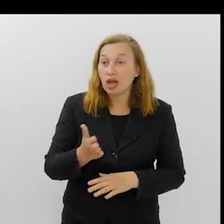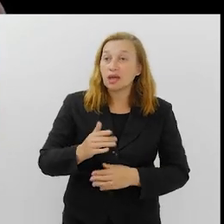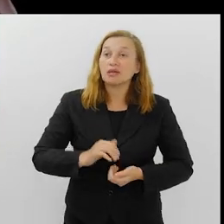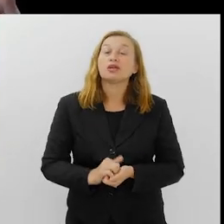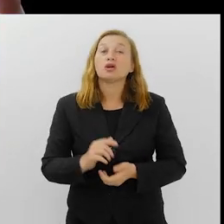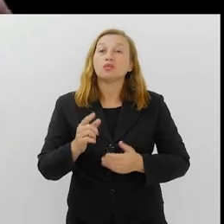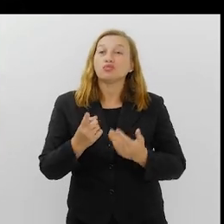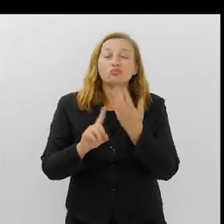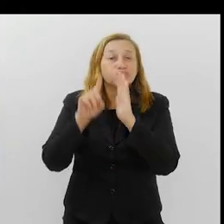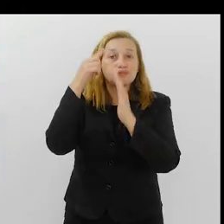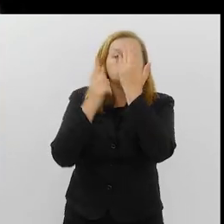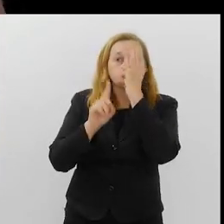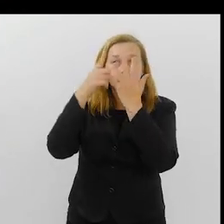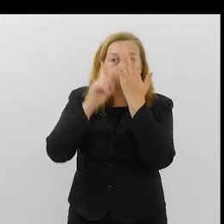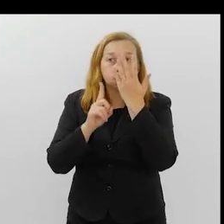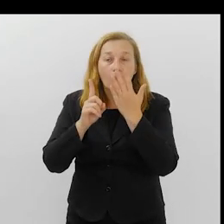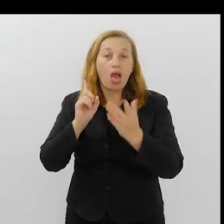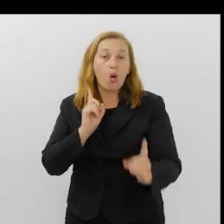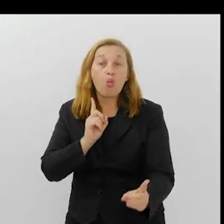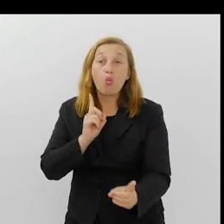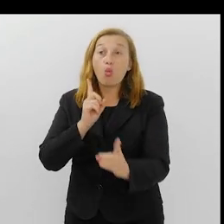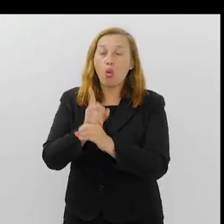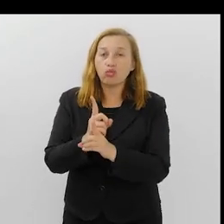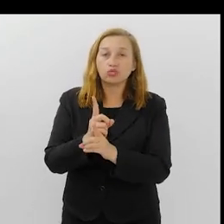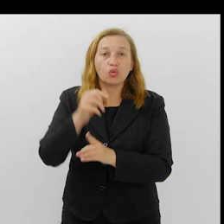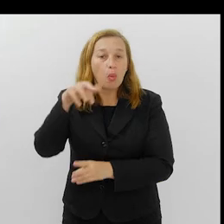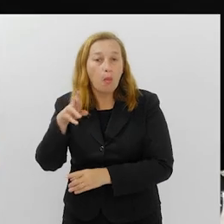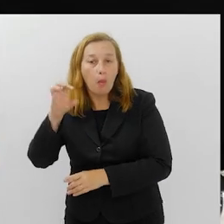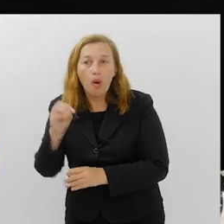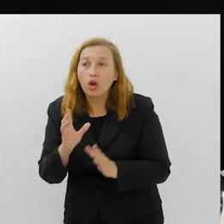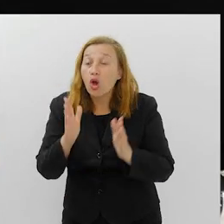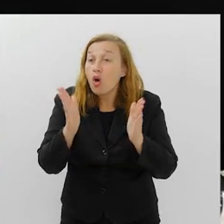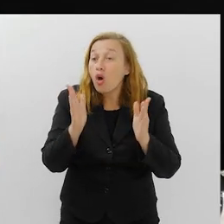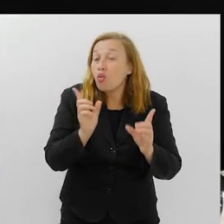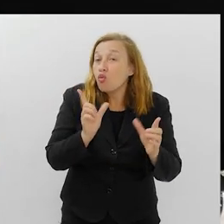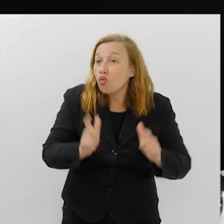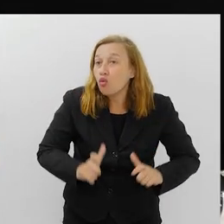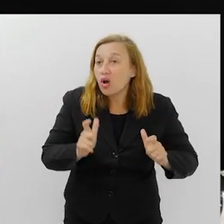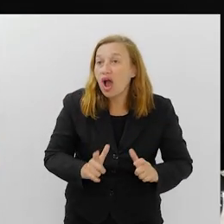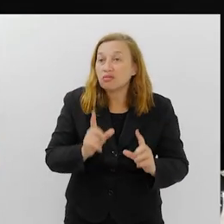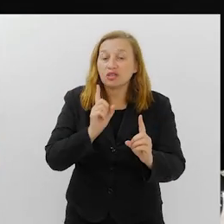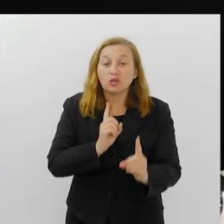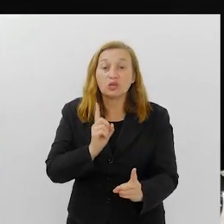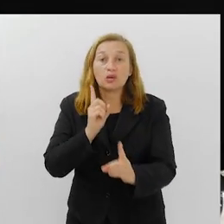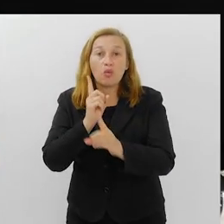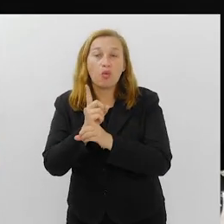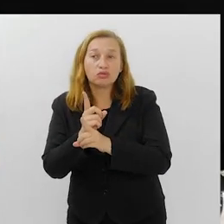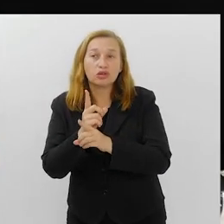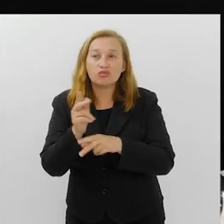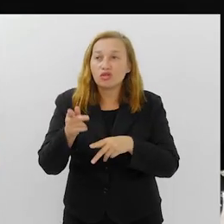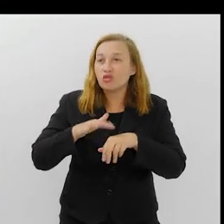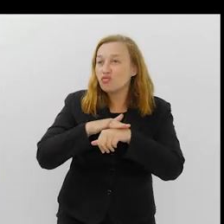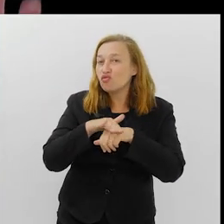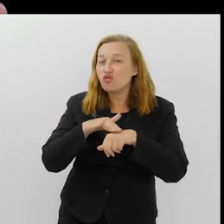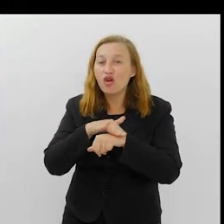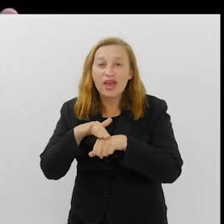é, na verdade, um encontro, Mauro. É um espaço onde as pessoas se encontram e falam.